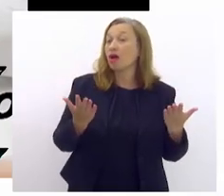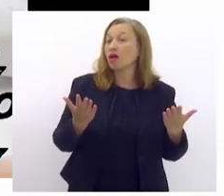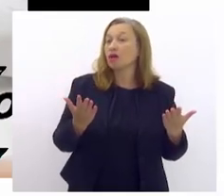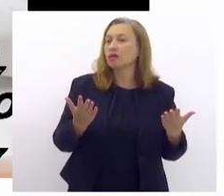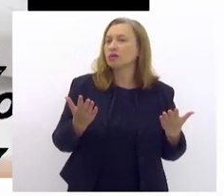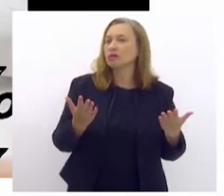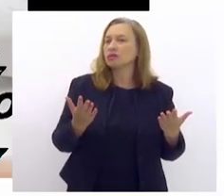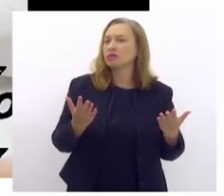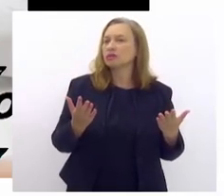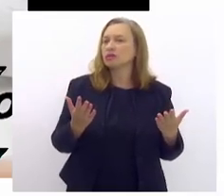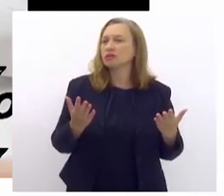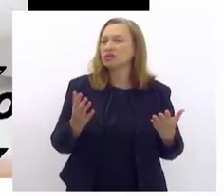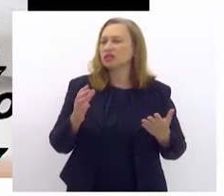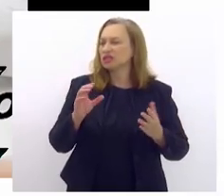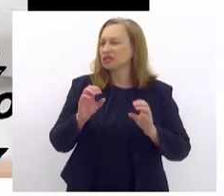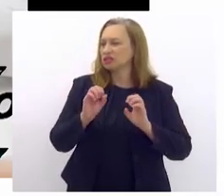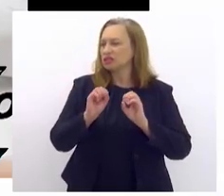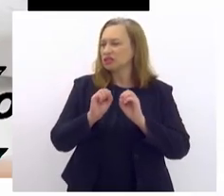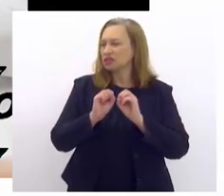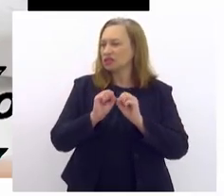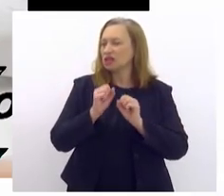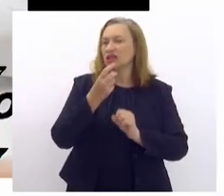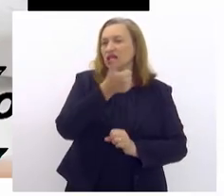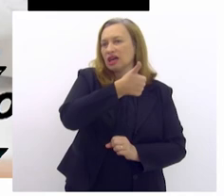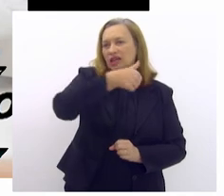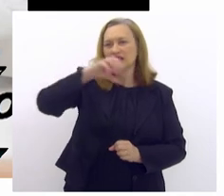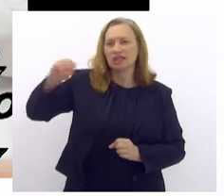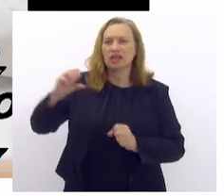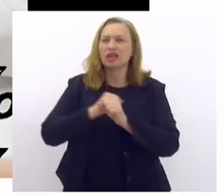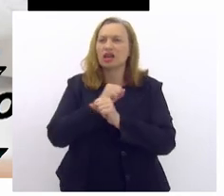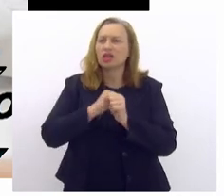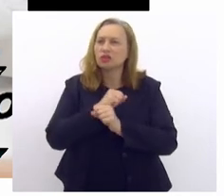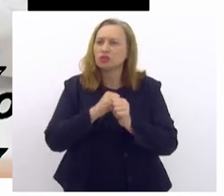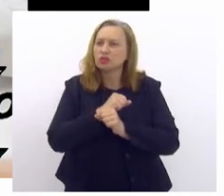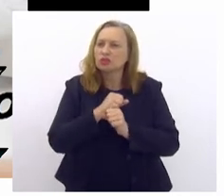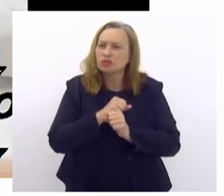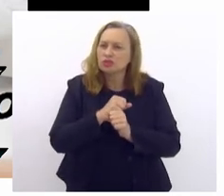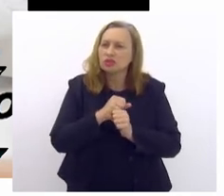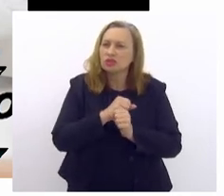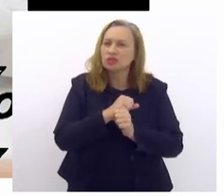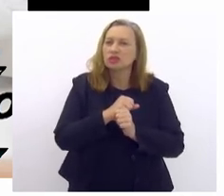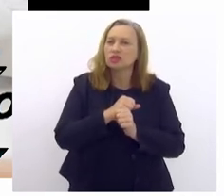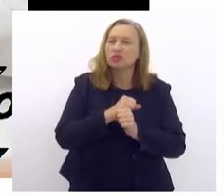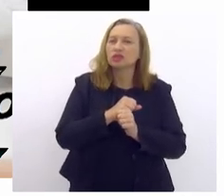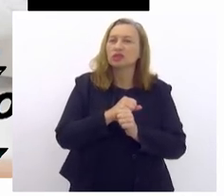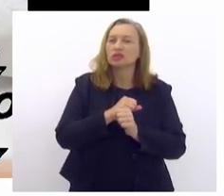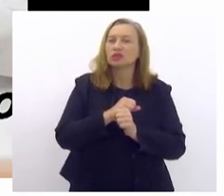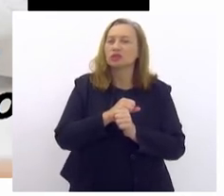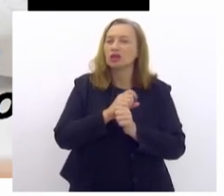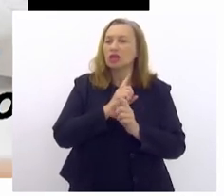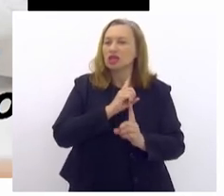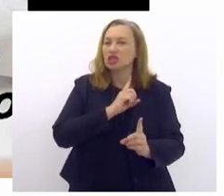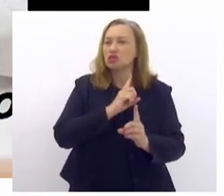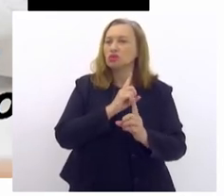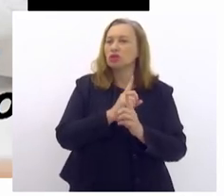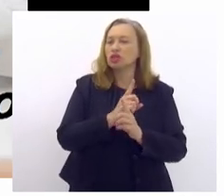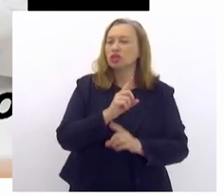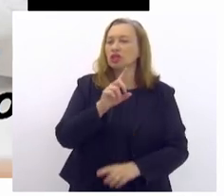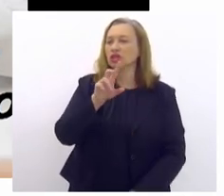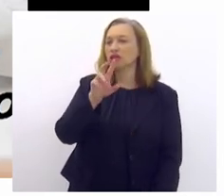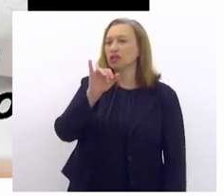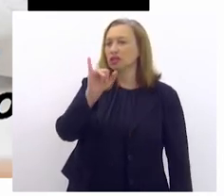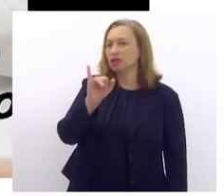do centenário, esse ano é o centenário da descoberta da insulina. Esse